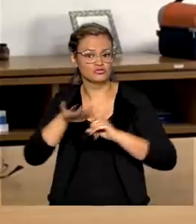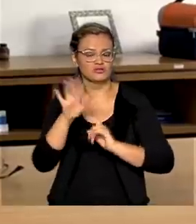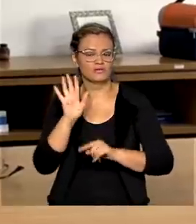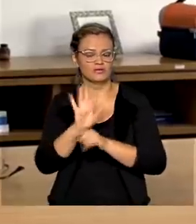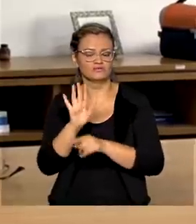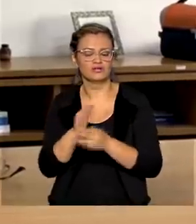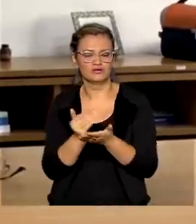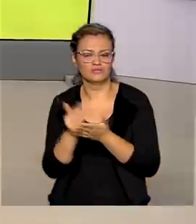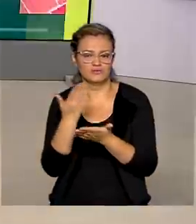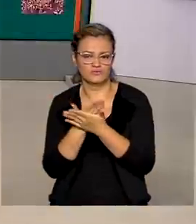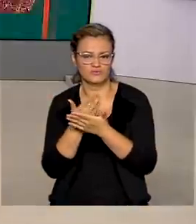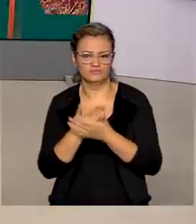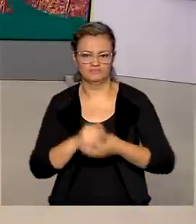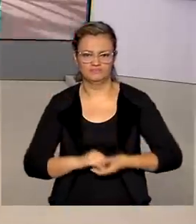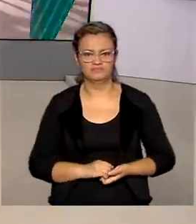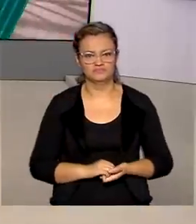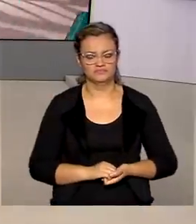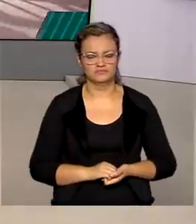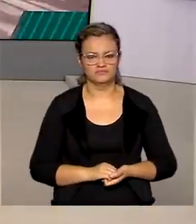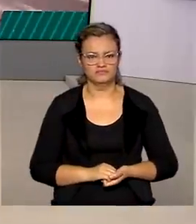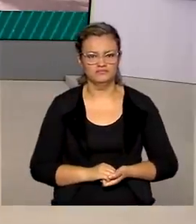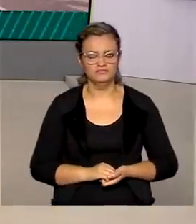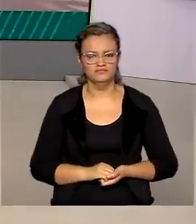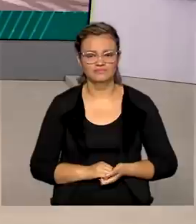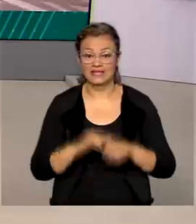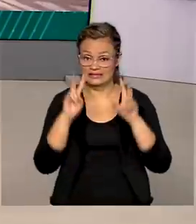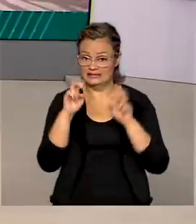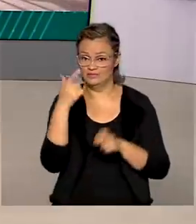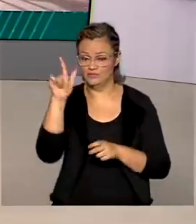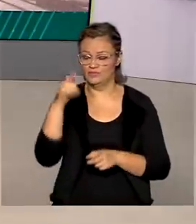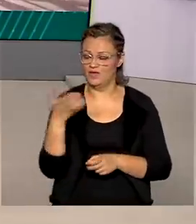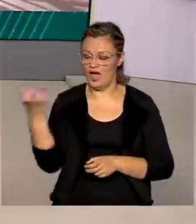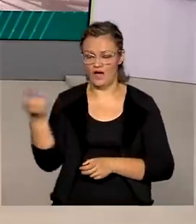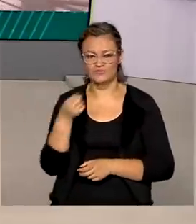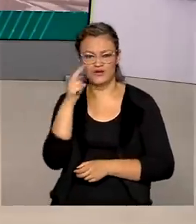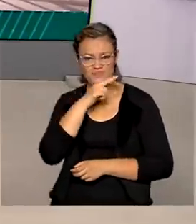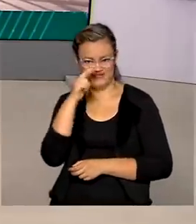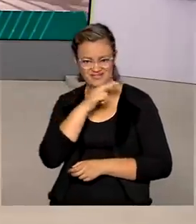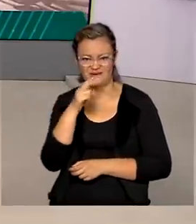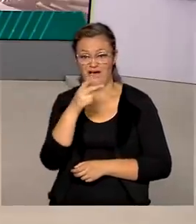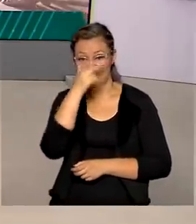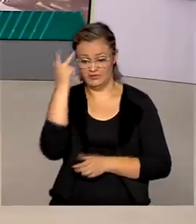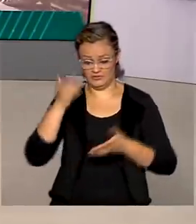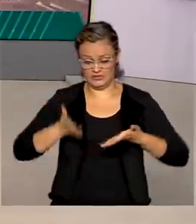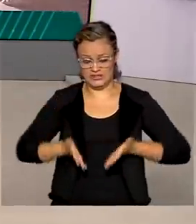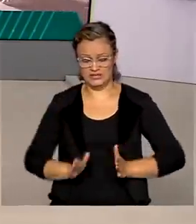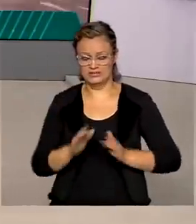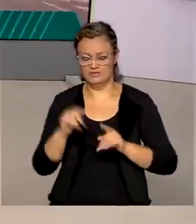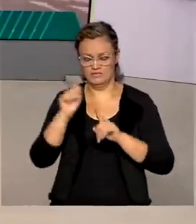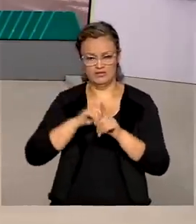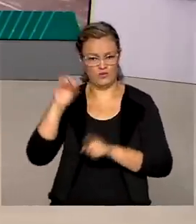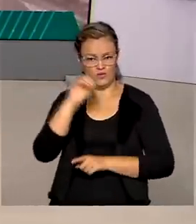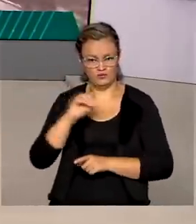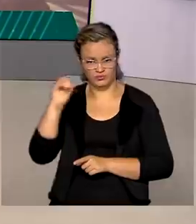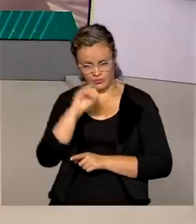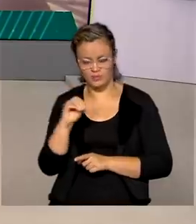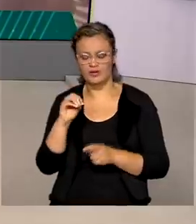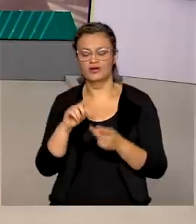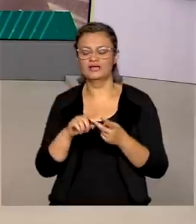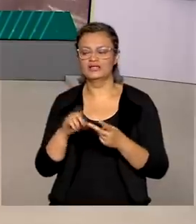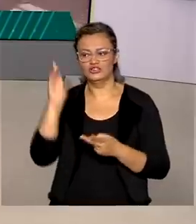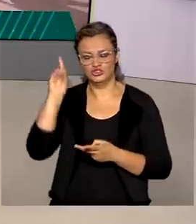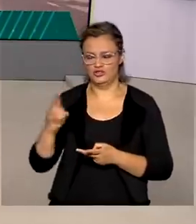início dos estudos. O assunto agora é auxílio emergencial. Trabalhadores nascidos em outubro e também